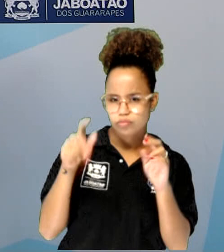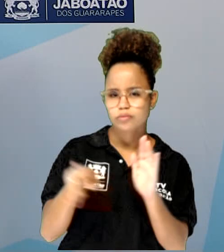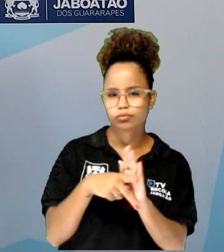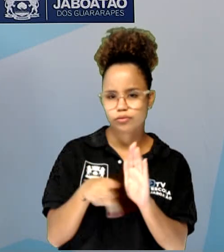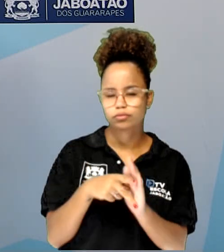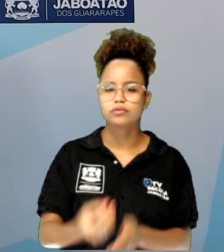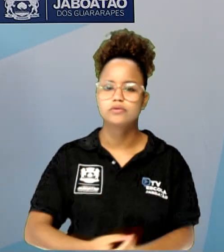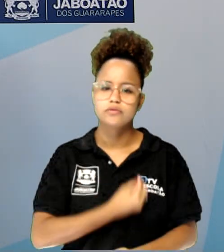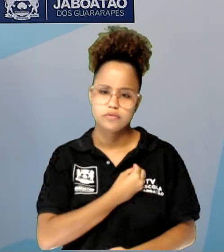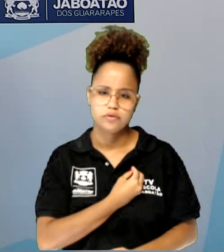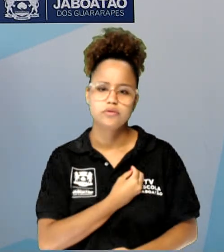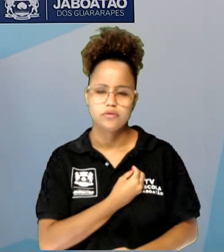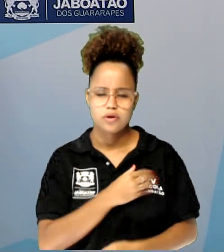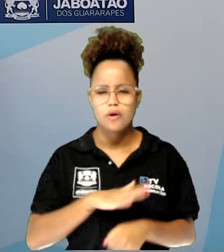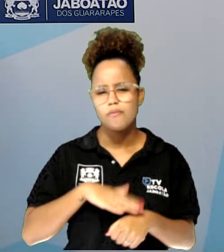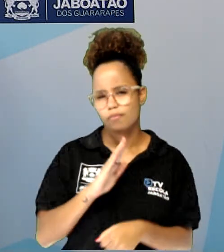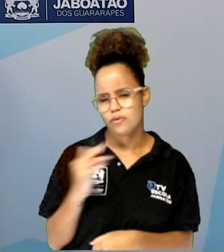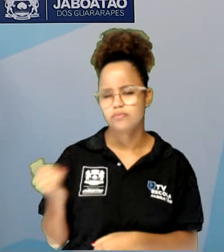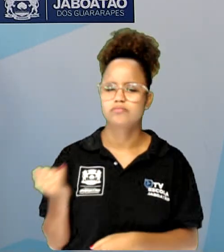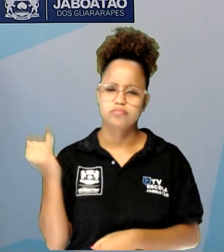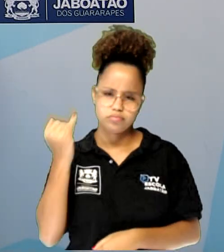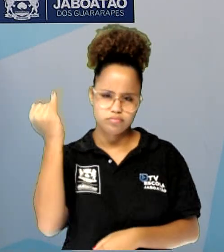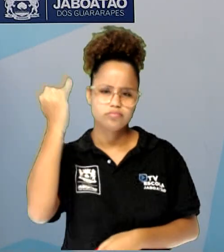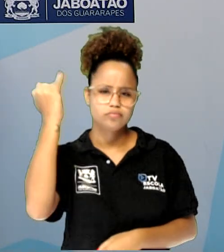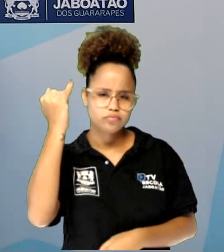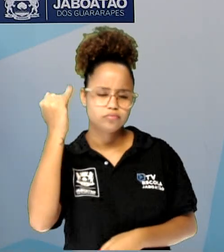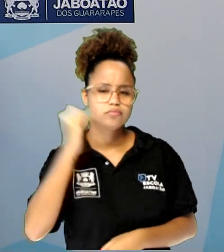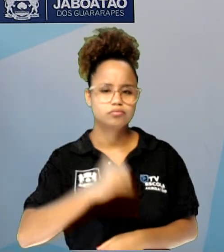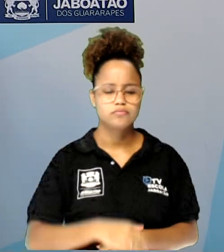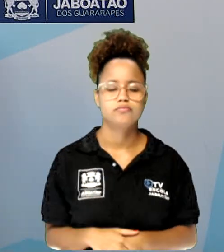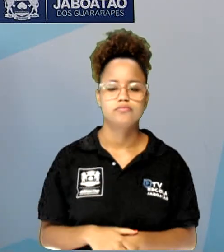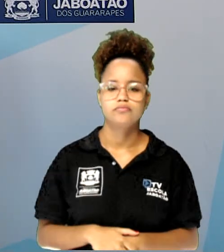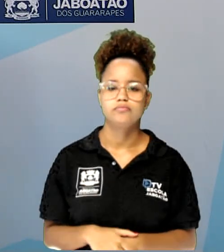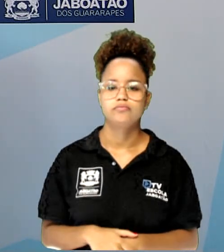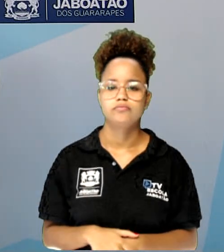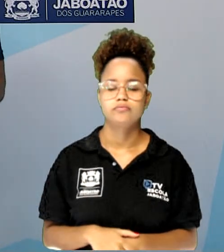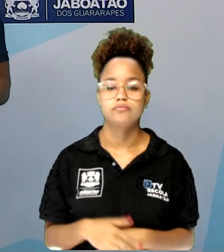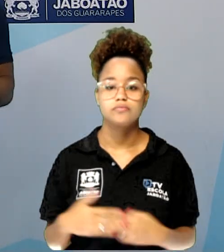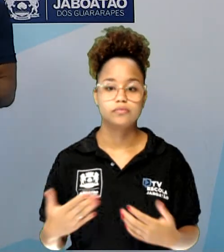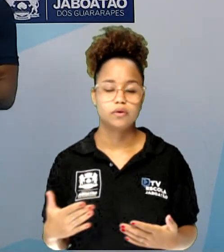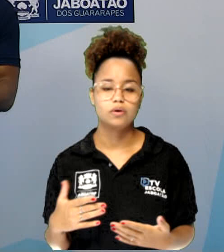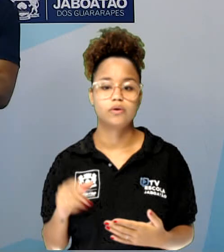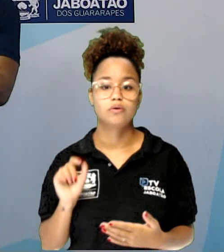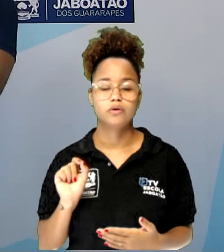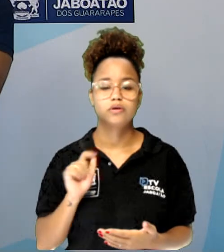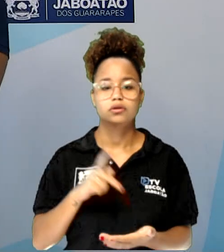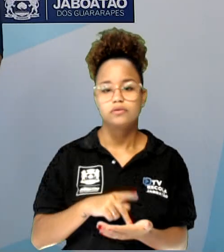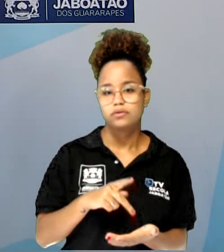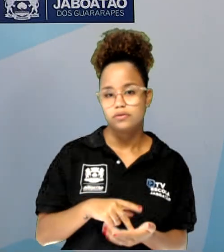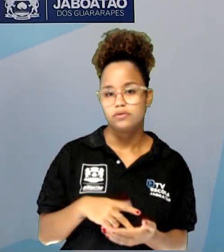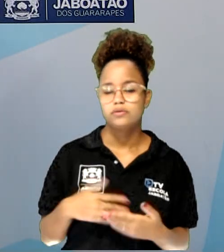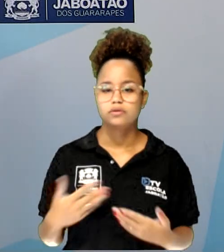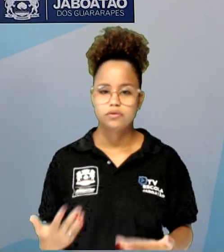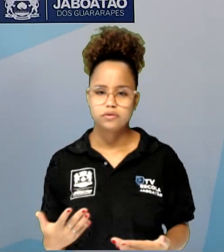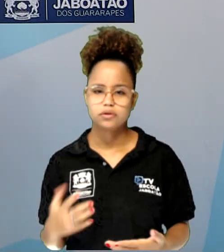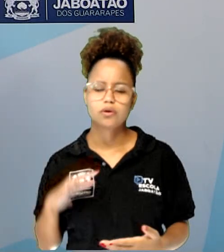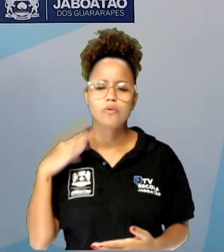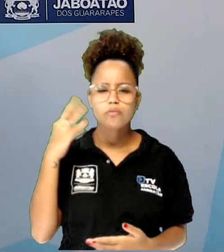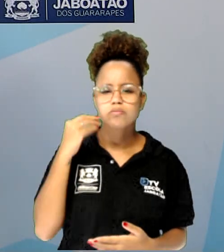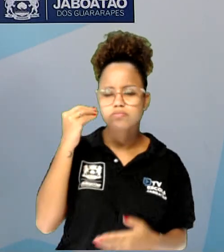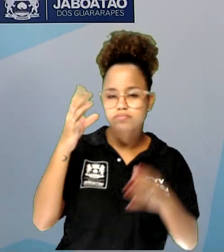Evidentemente, aquilo que é mais relevante, aquilo que ela considera mais importante, aquilo na verdade ou, na verdade, uma experiência